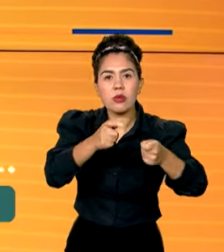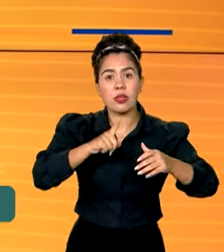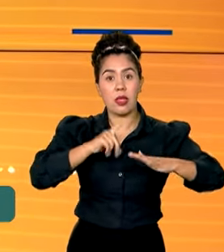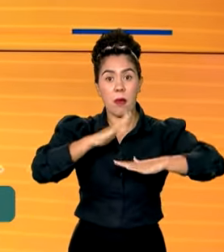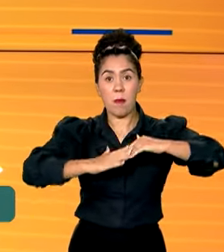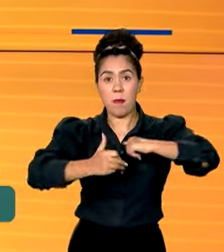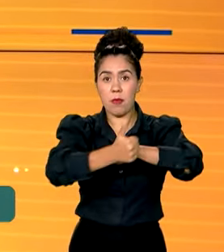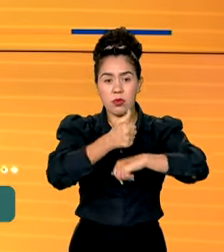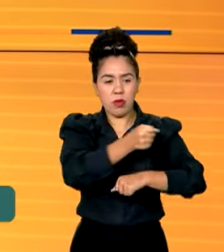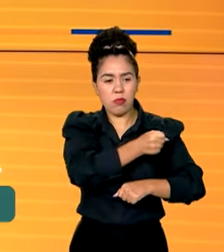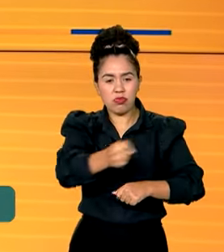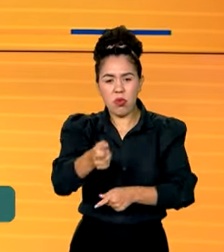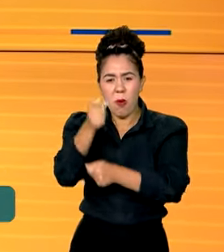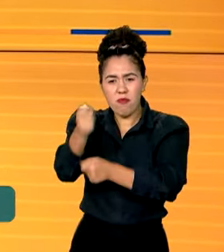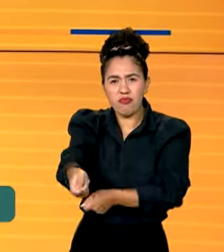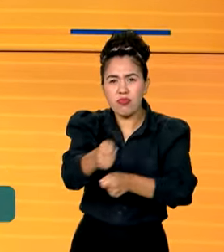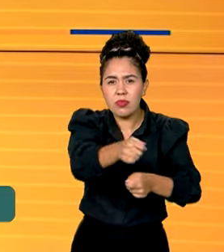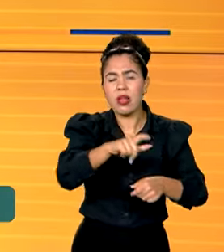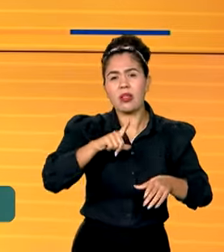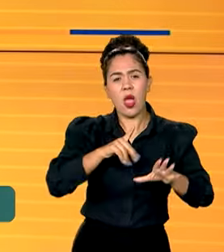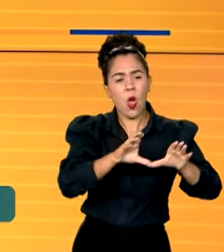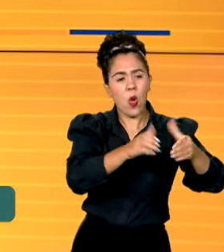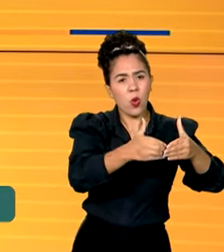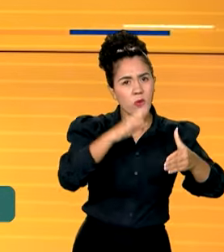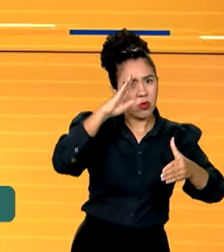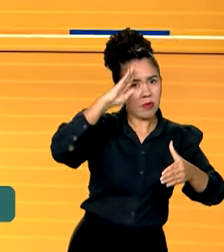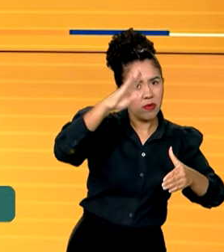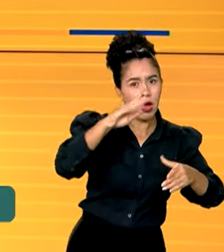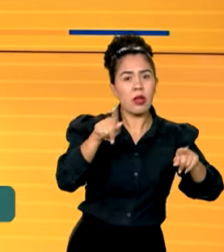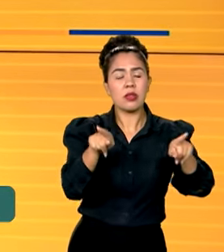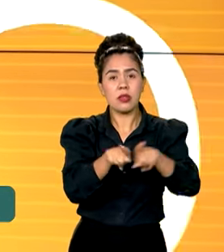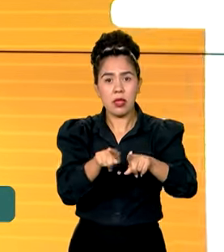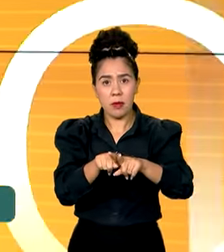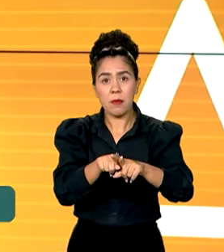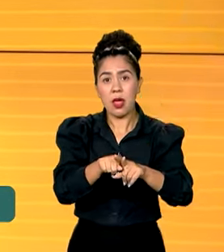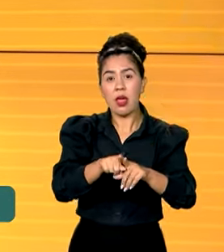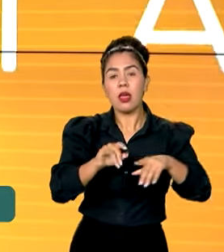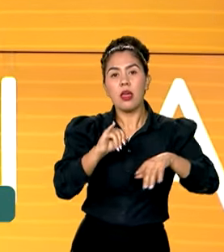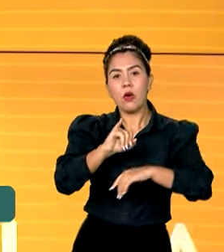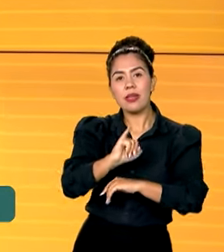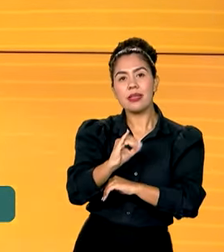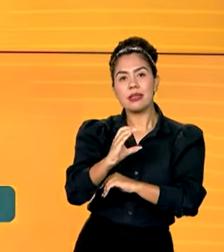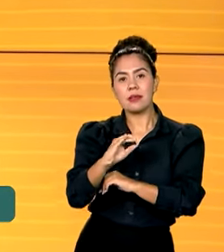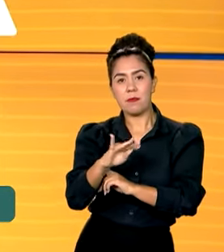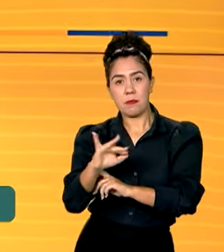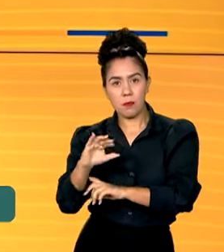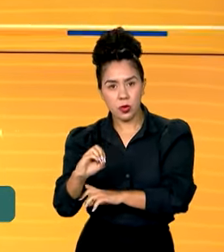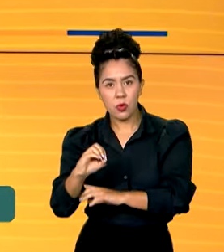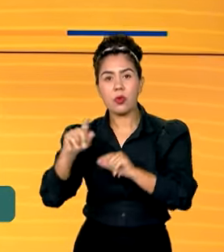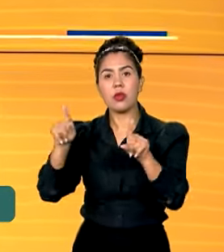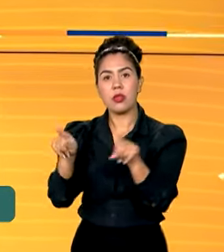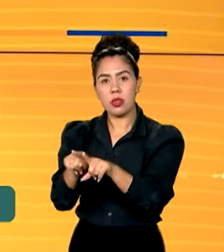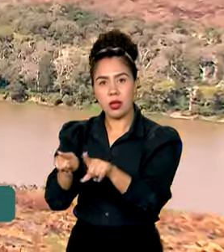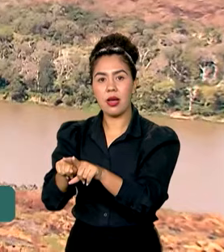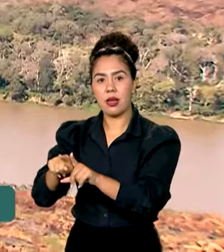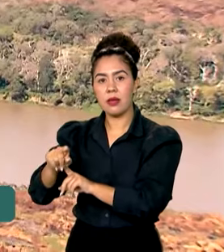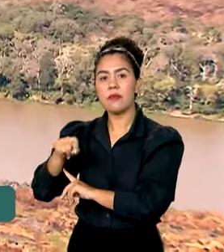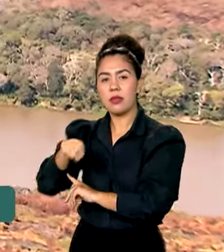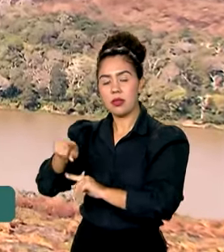várias frentes, como Forças Armadas, IBAMA e o Instituto Chico Mendes, Polícia Federal e Defesa Civil.